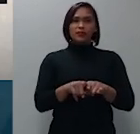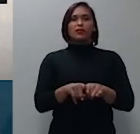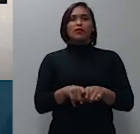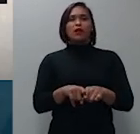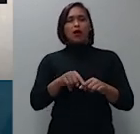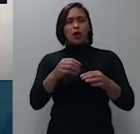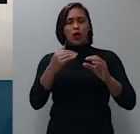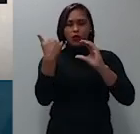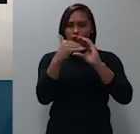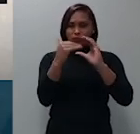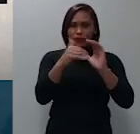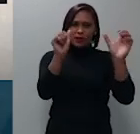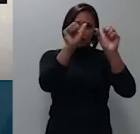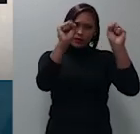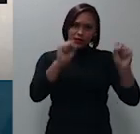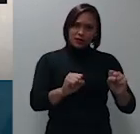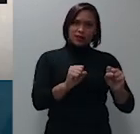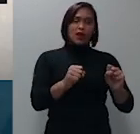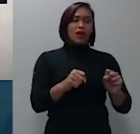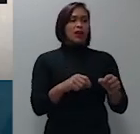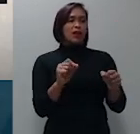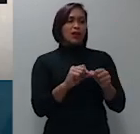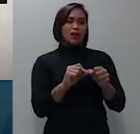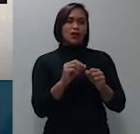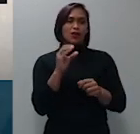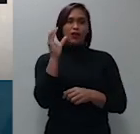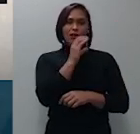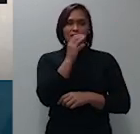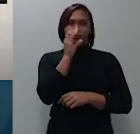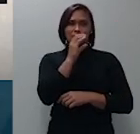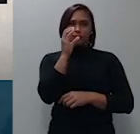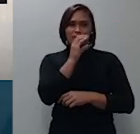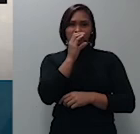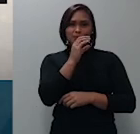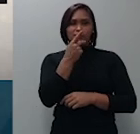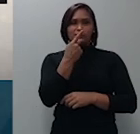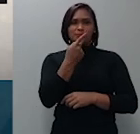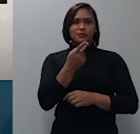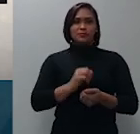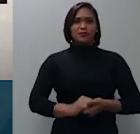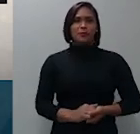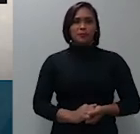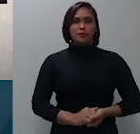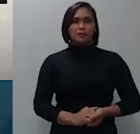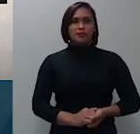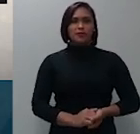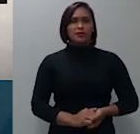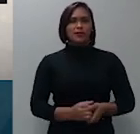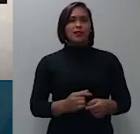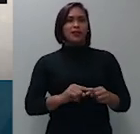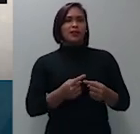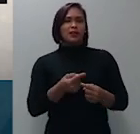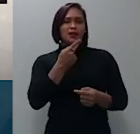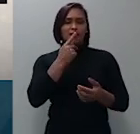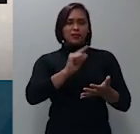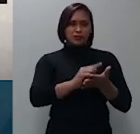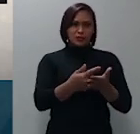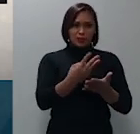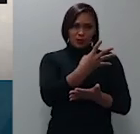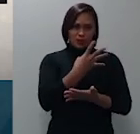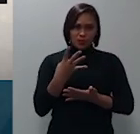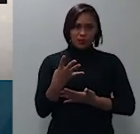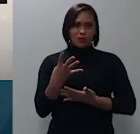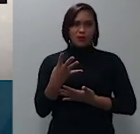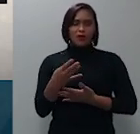faço uma rapidíssima síntese do voto e na folha as quatro dou o voto